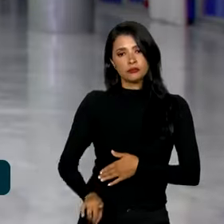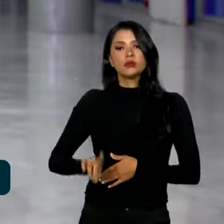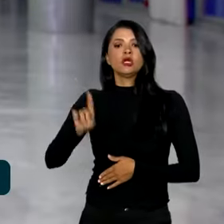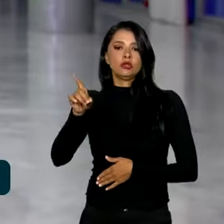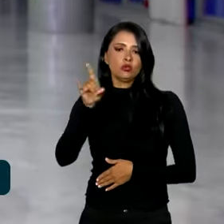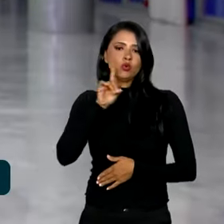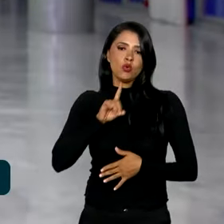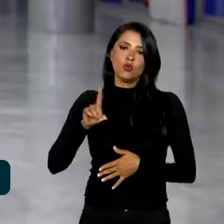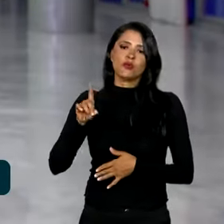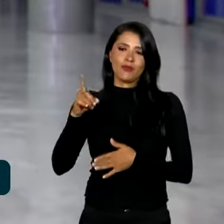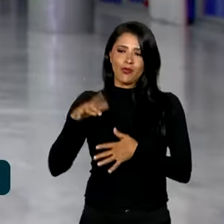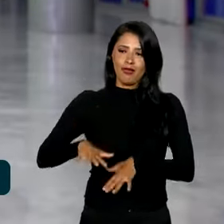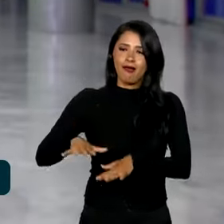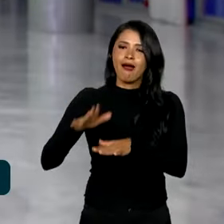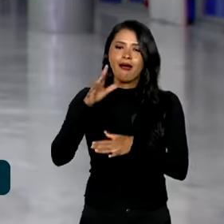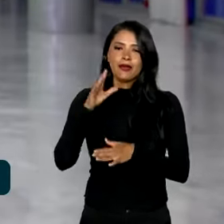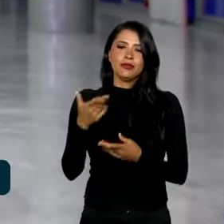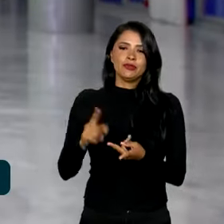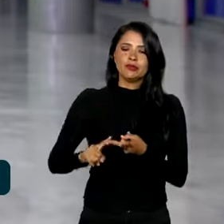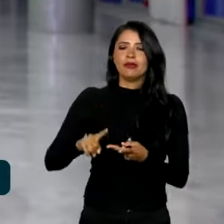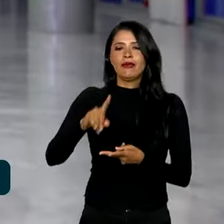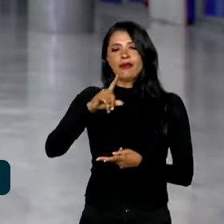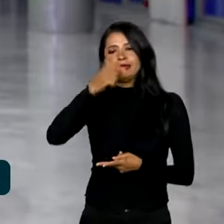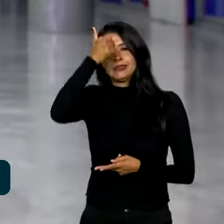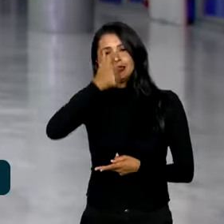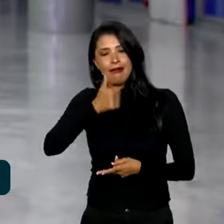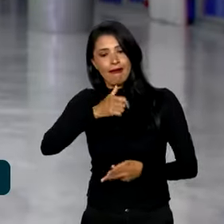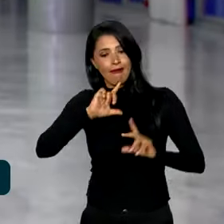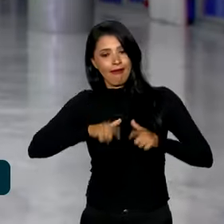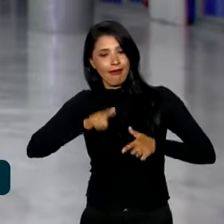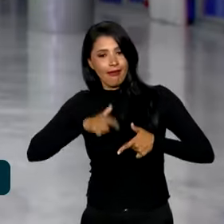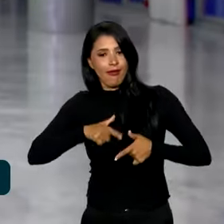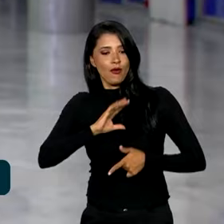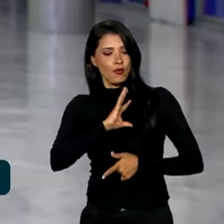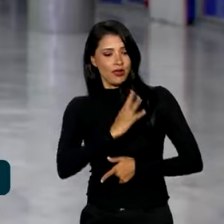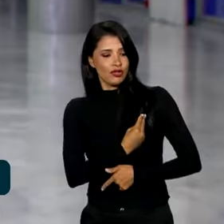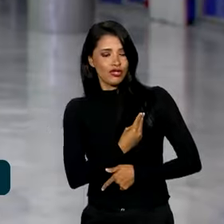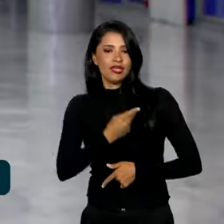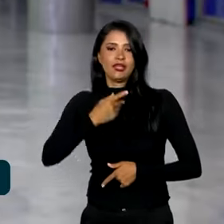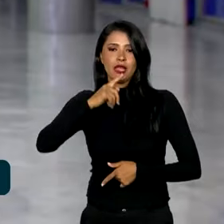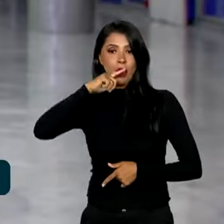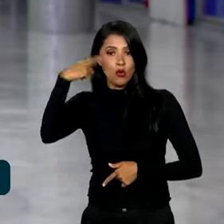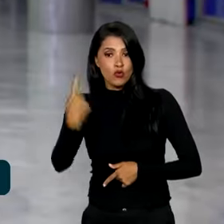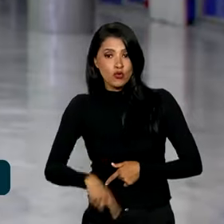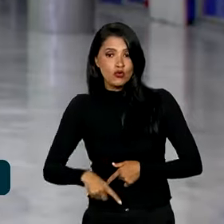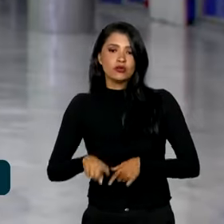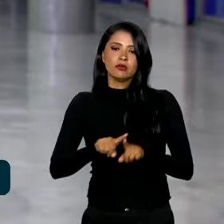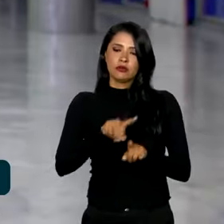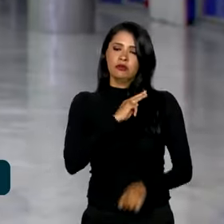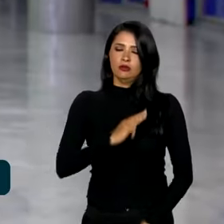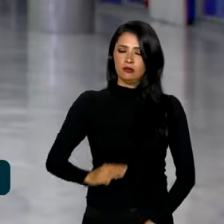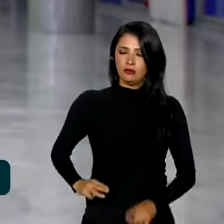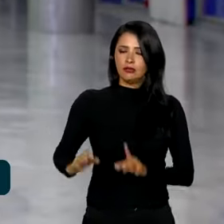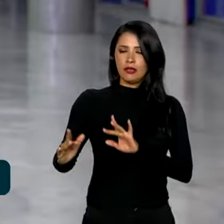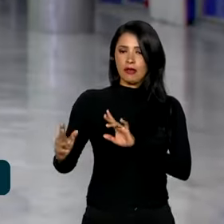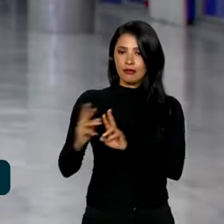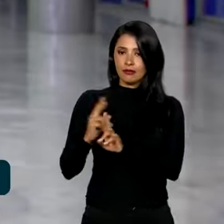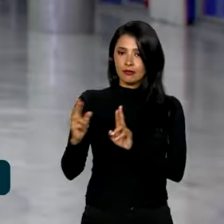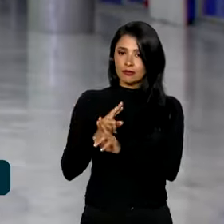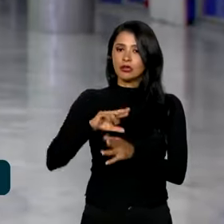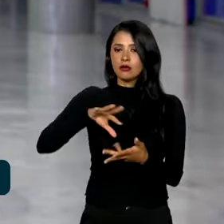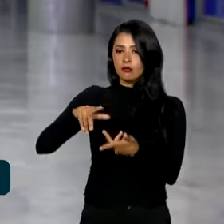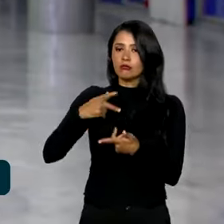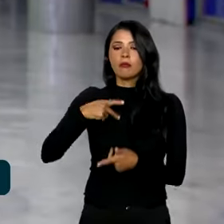Unidos, de Israel, da Palestina, do Egito e também da Rússia. E o ministro das Relações Exteriores, Mauro Vieira, falou